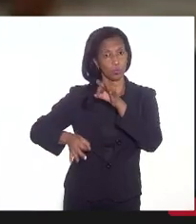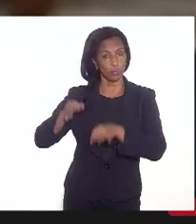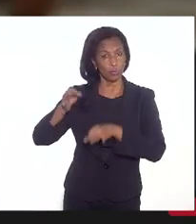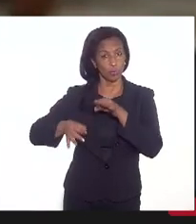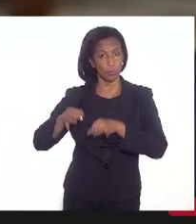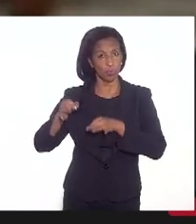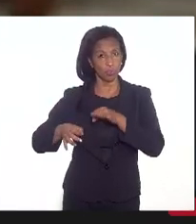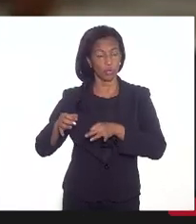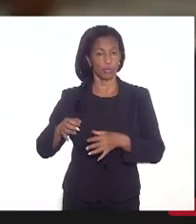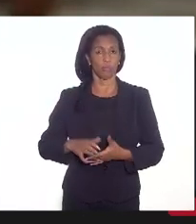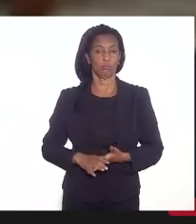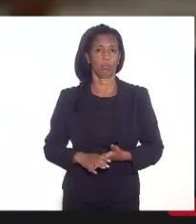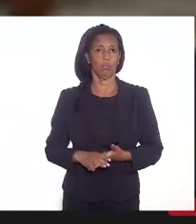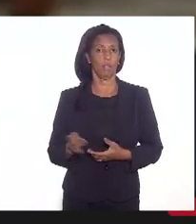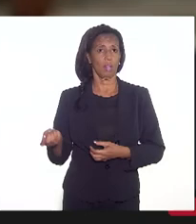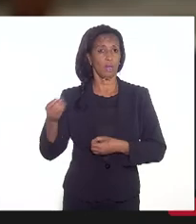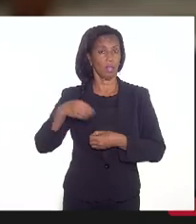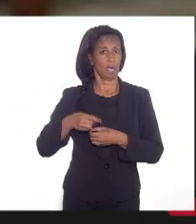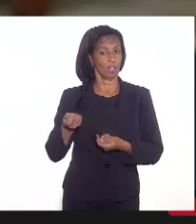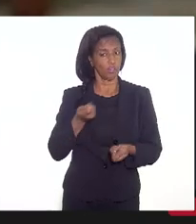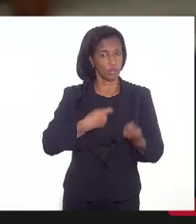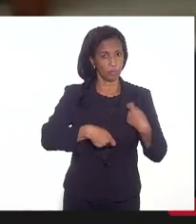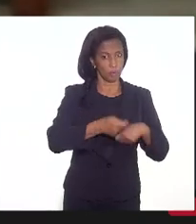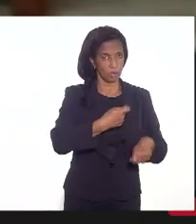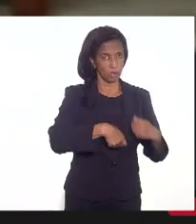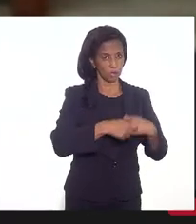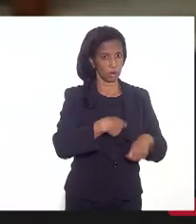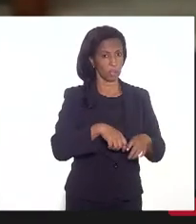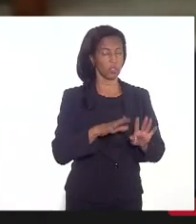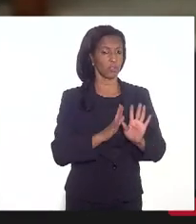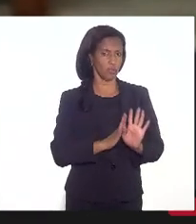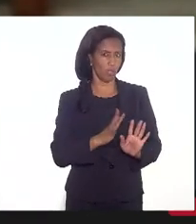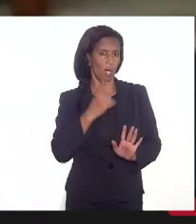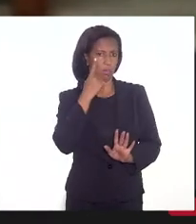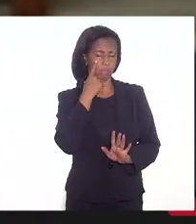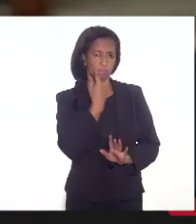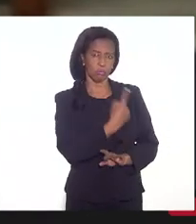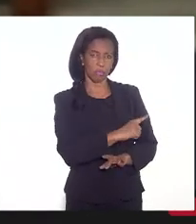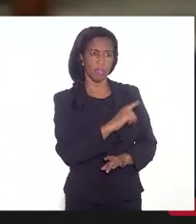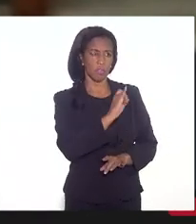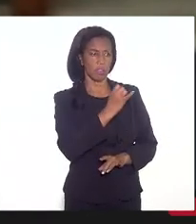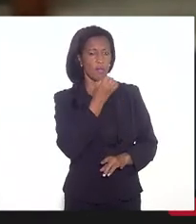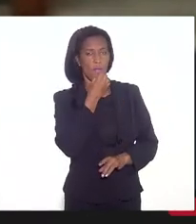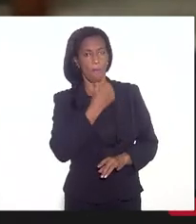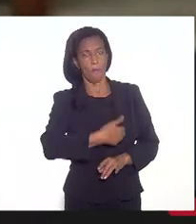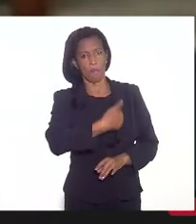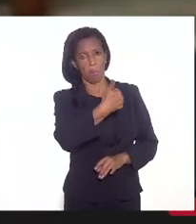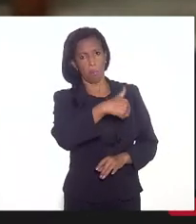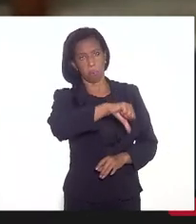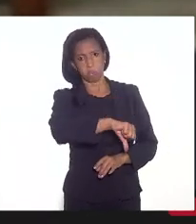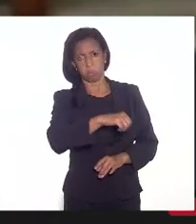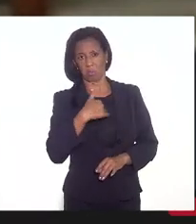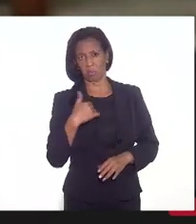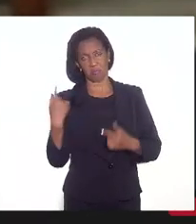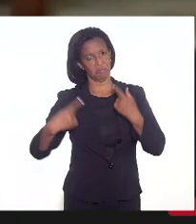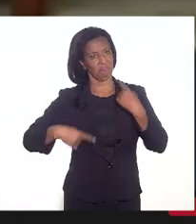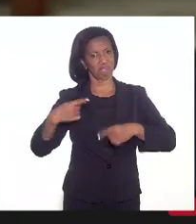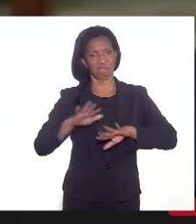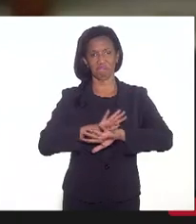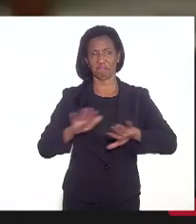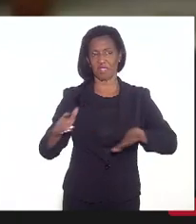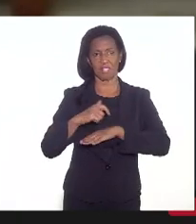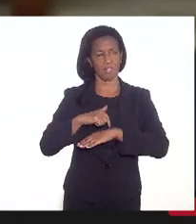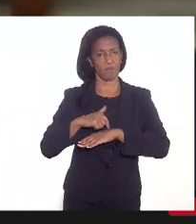do ponto de vista administrativo, já visto, independentemente se elas foram boas ou não, e eu não vou entrar nessa discussão nesse